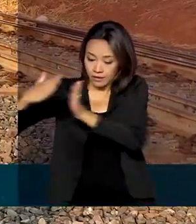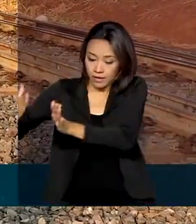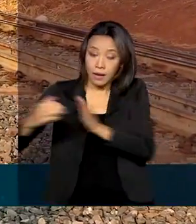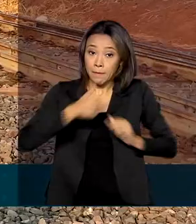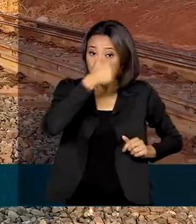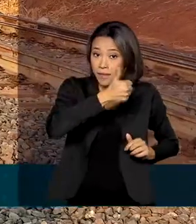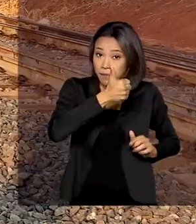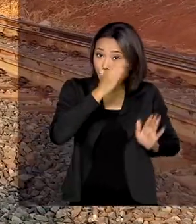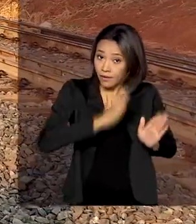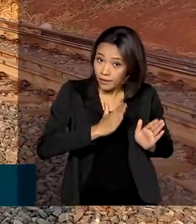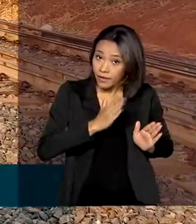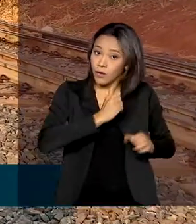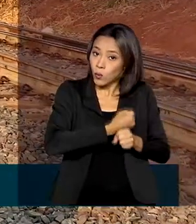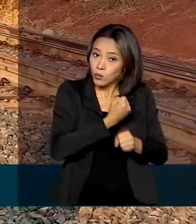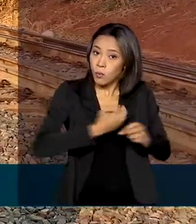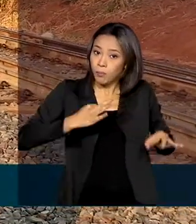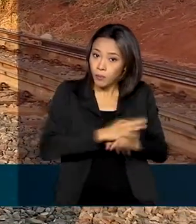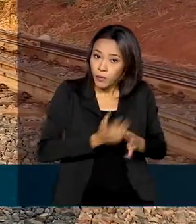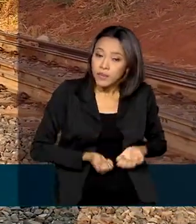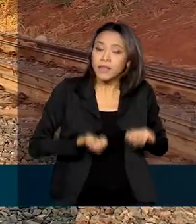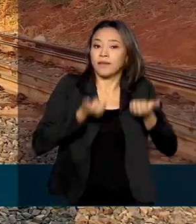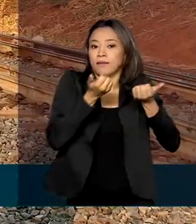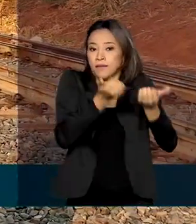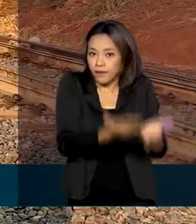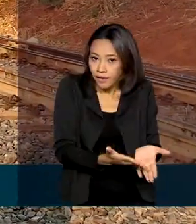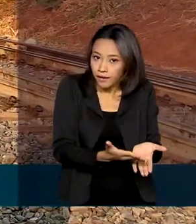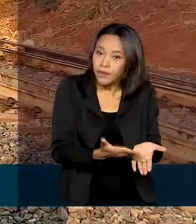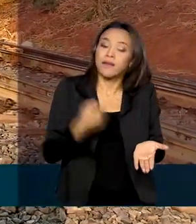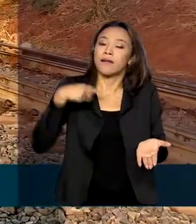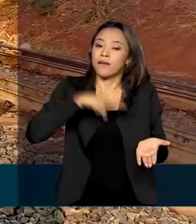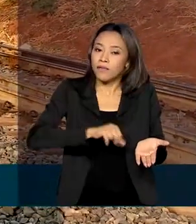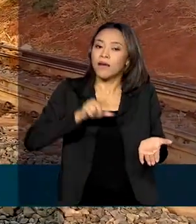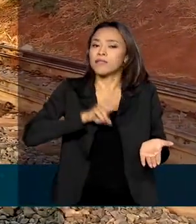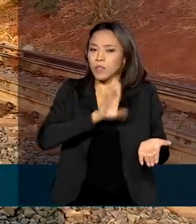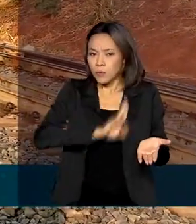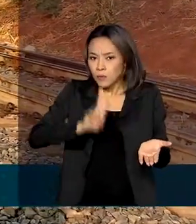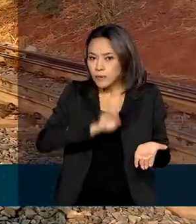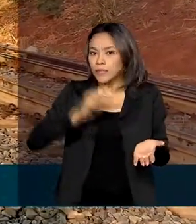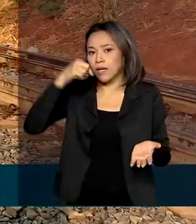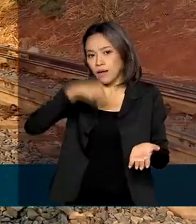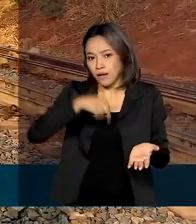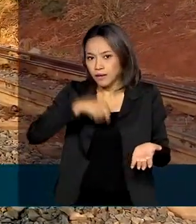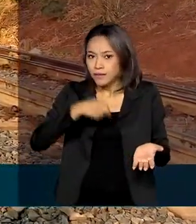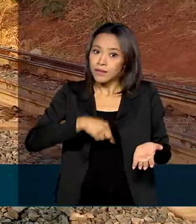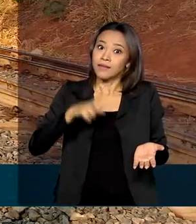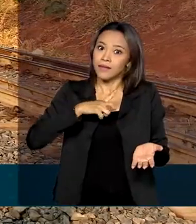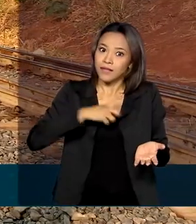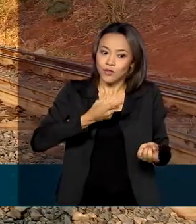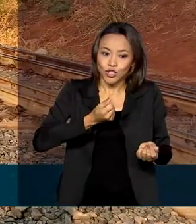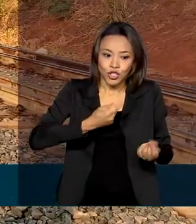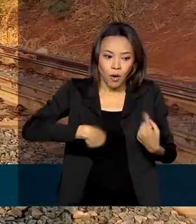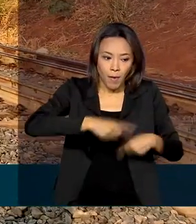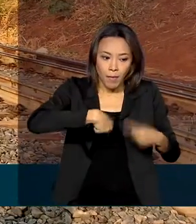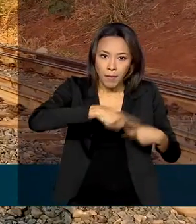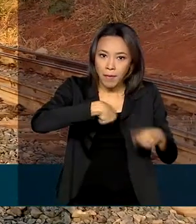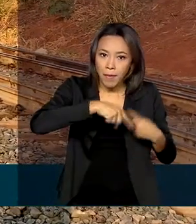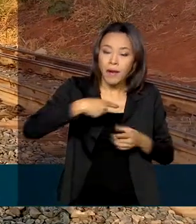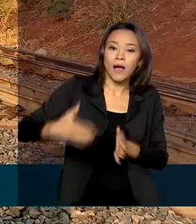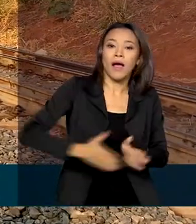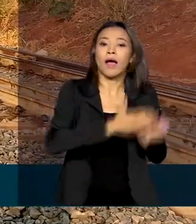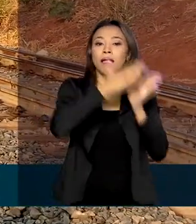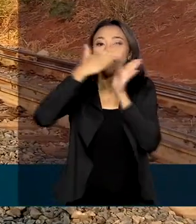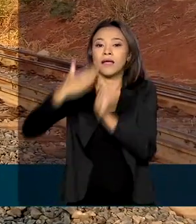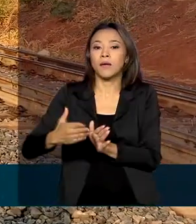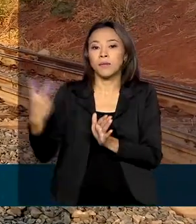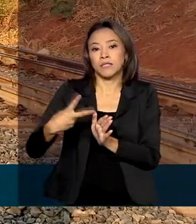agora, em dezembro desse ano, e aí já vai começar a ser operada comercialmente, gerando receita. E a partir daí, uma segunda